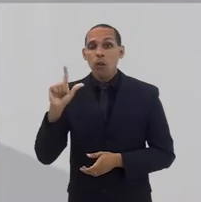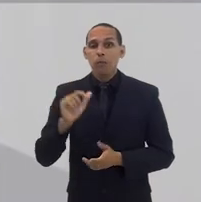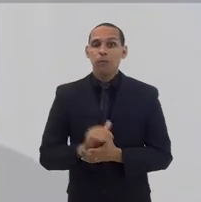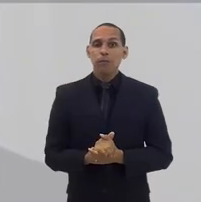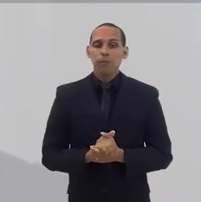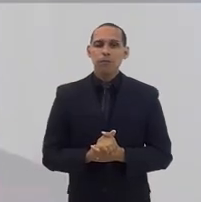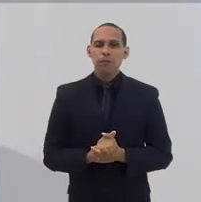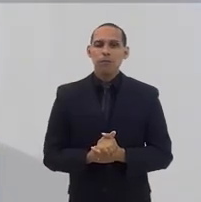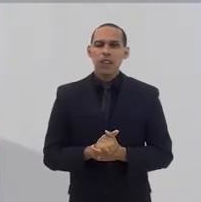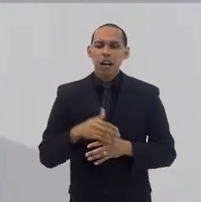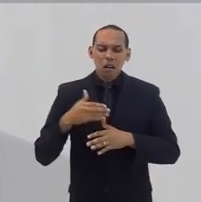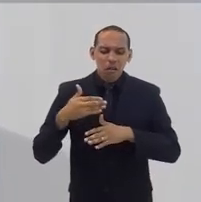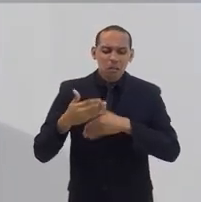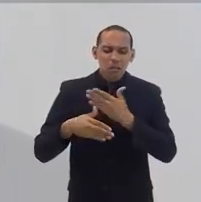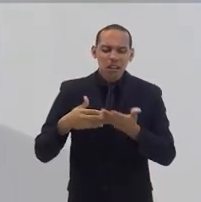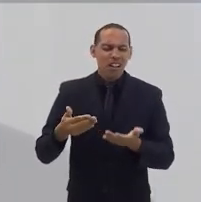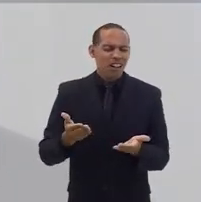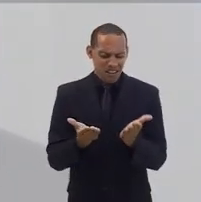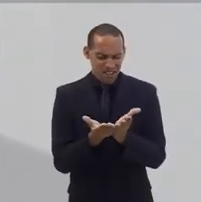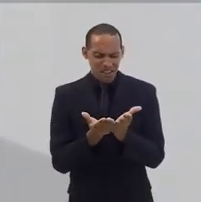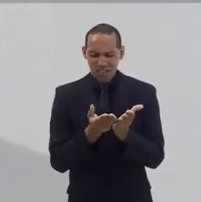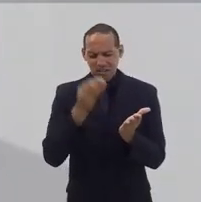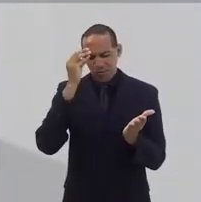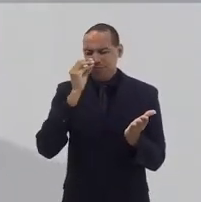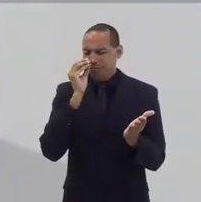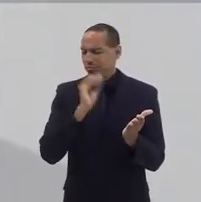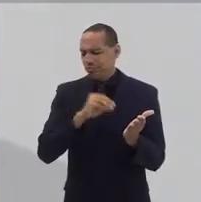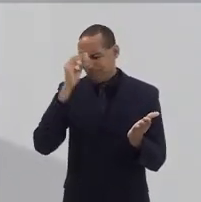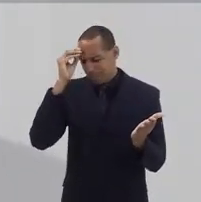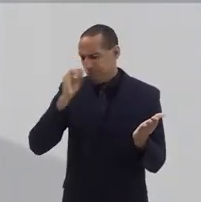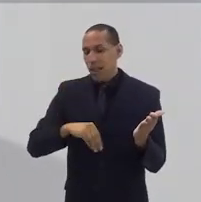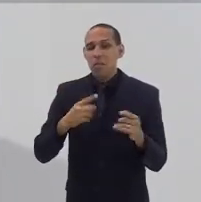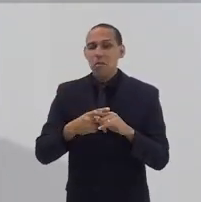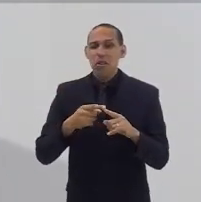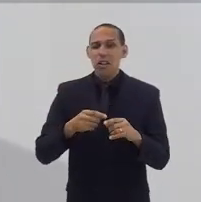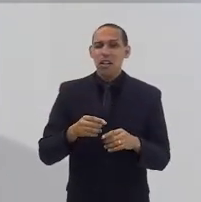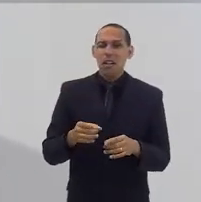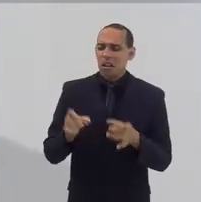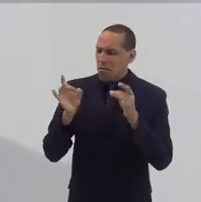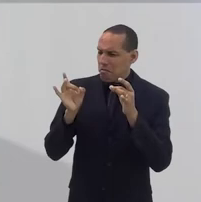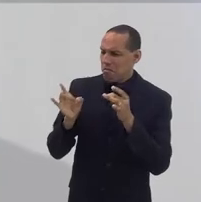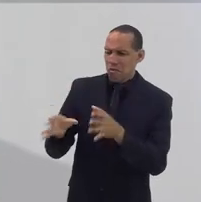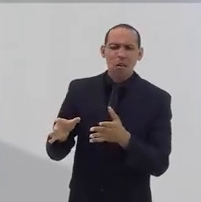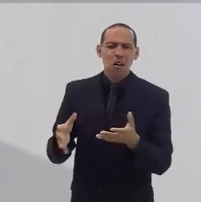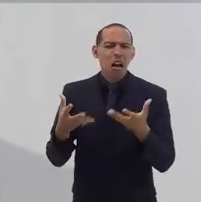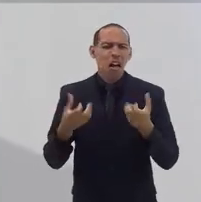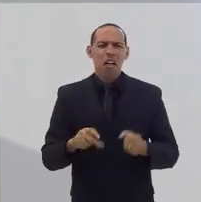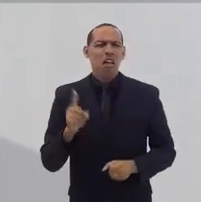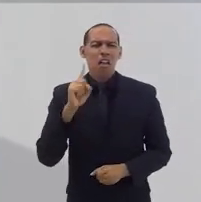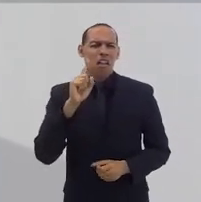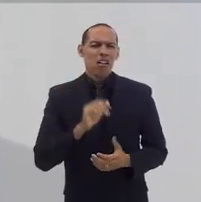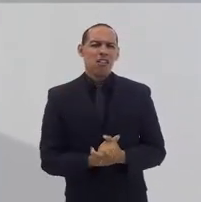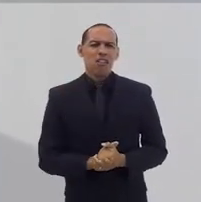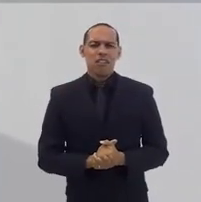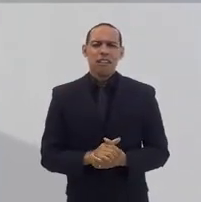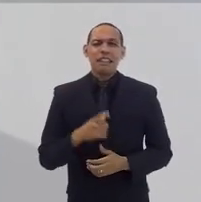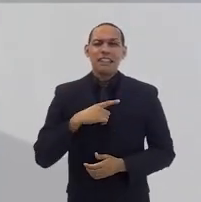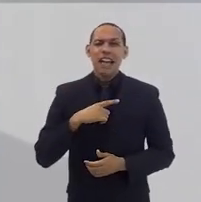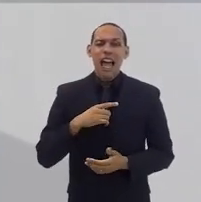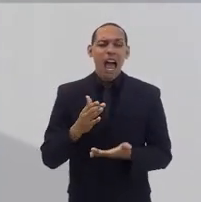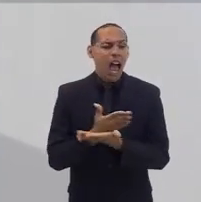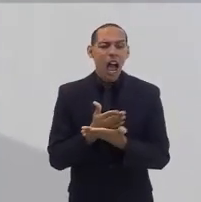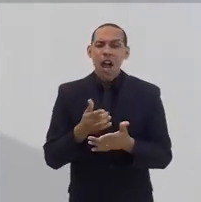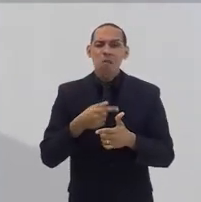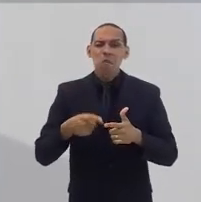quase tinham desistido do Evangelho, porque foram expulsas, porque não foram aceitas, carregam